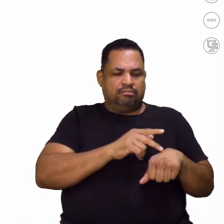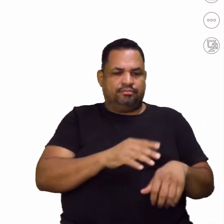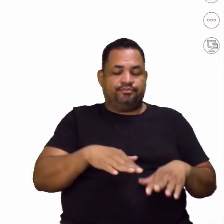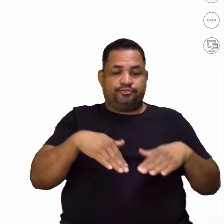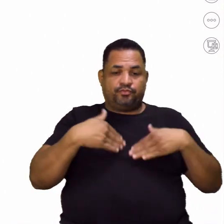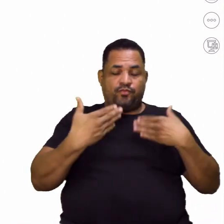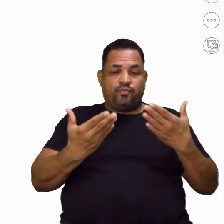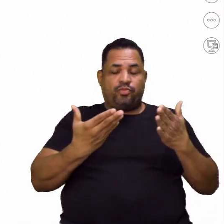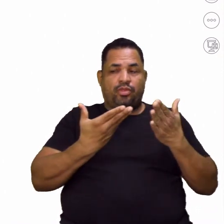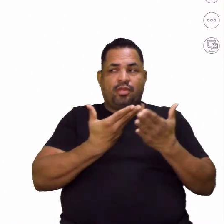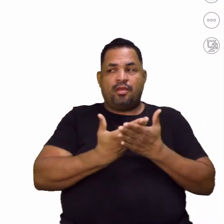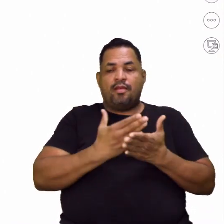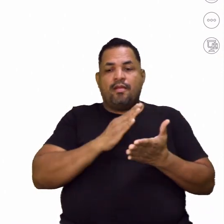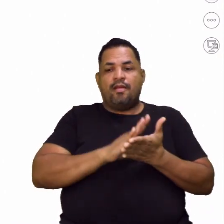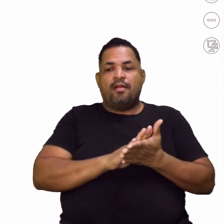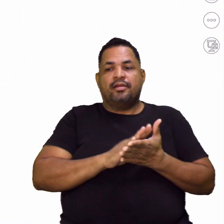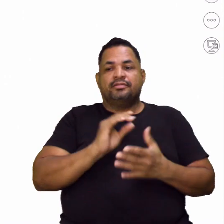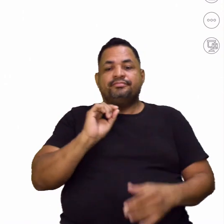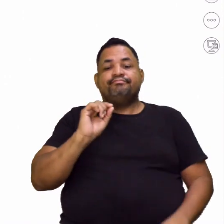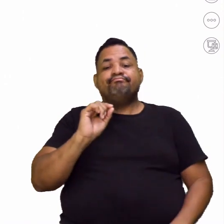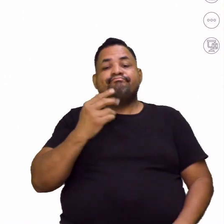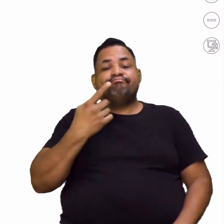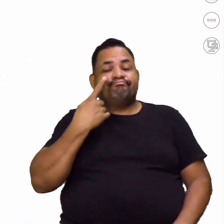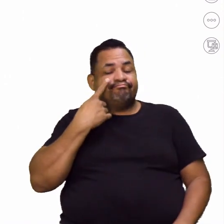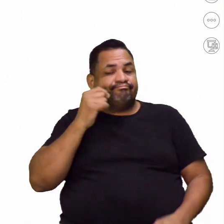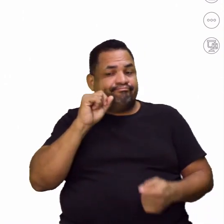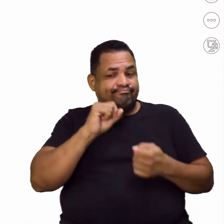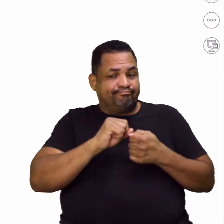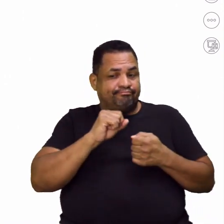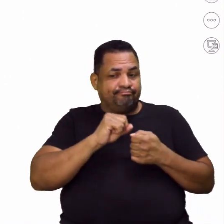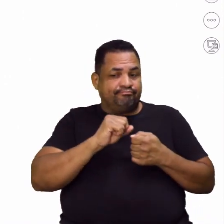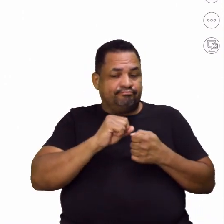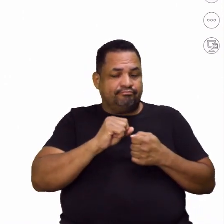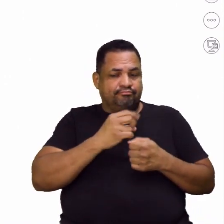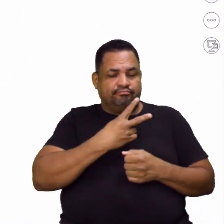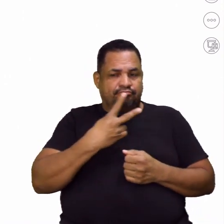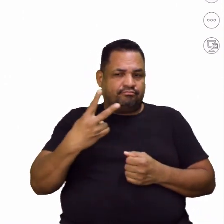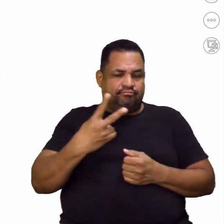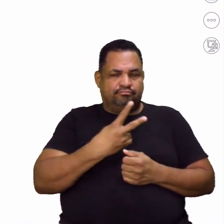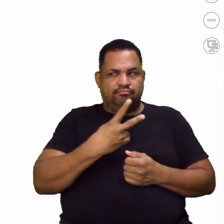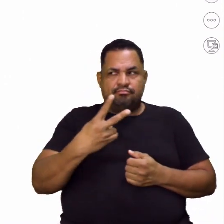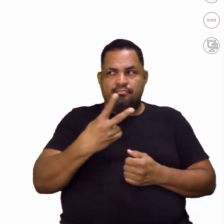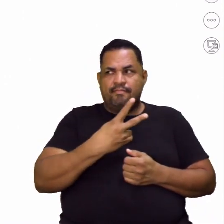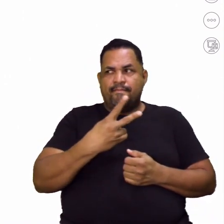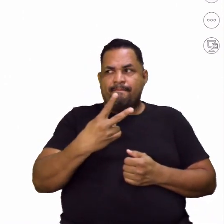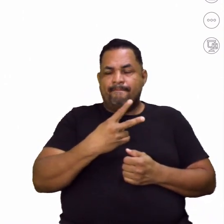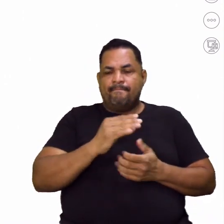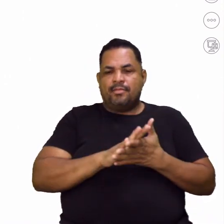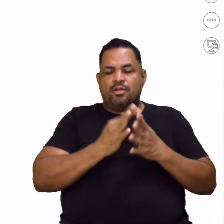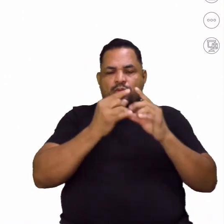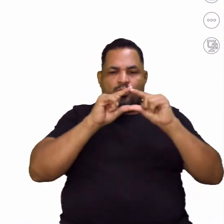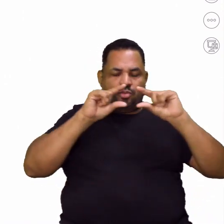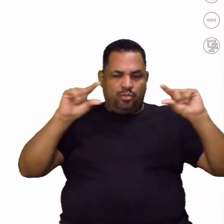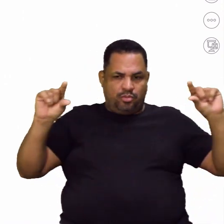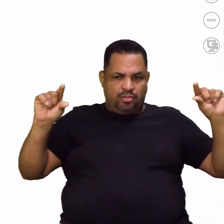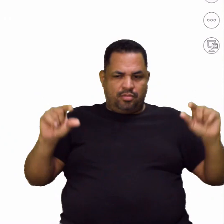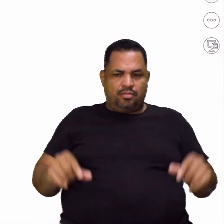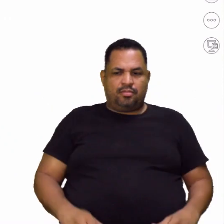interpretação que você vai fazer dessa segunda frase?